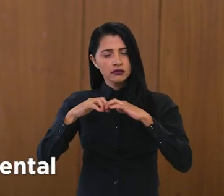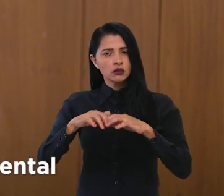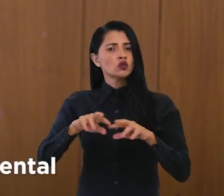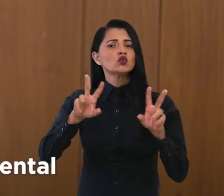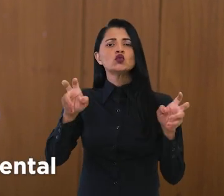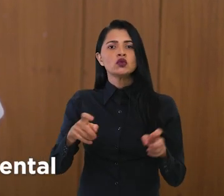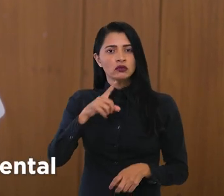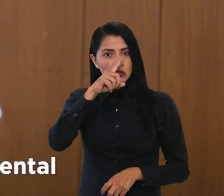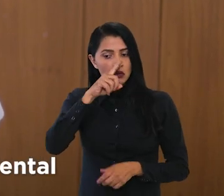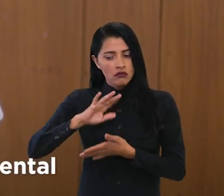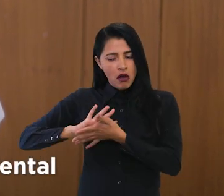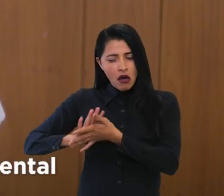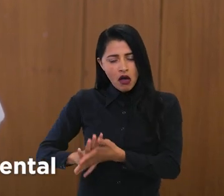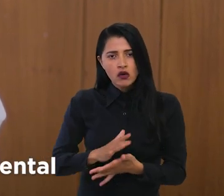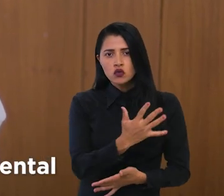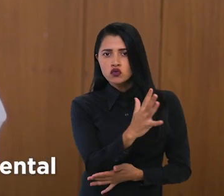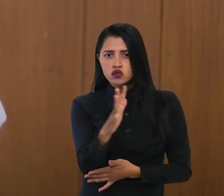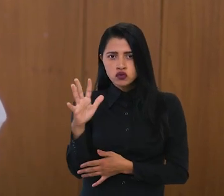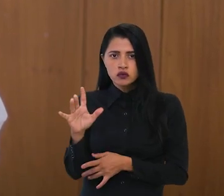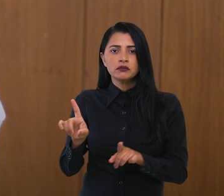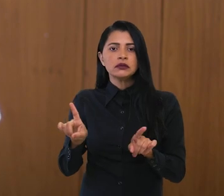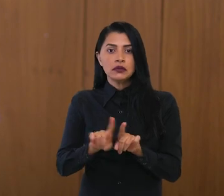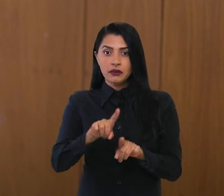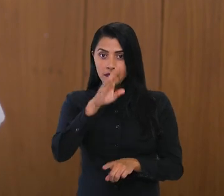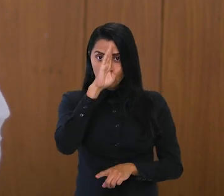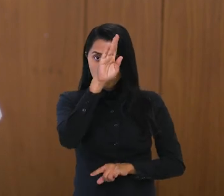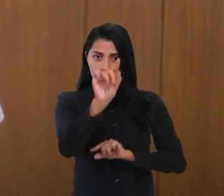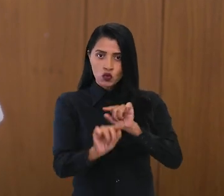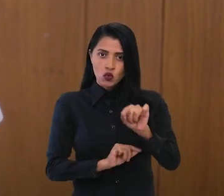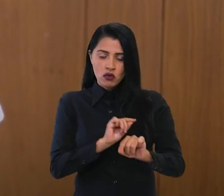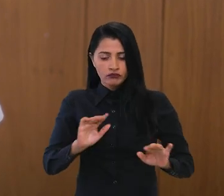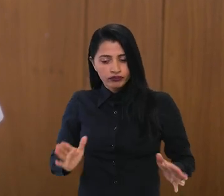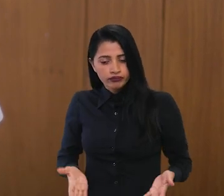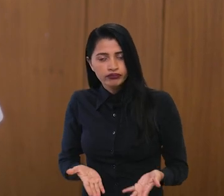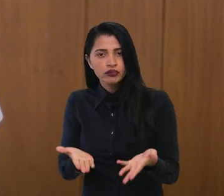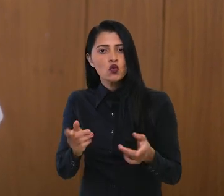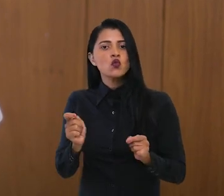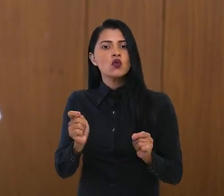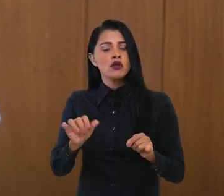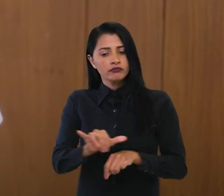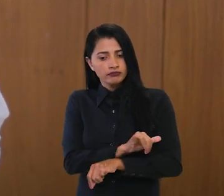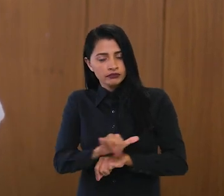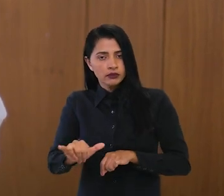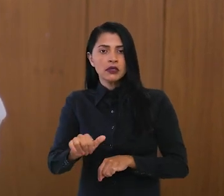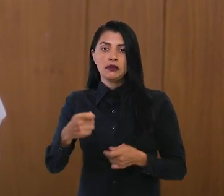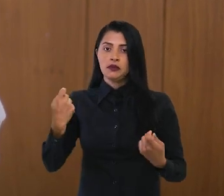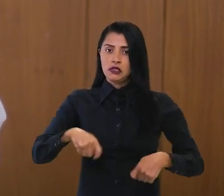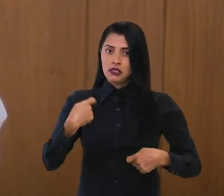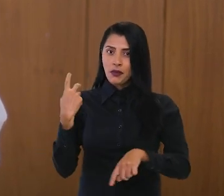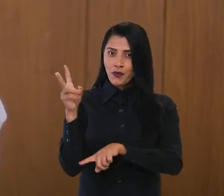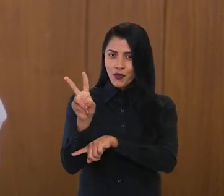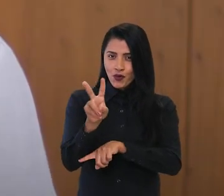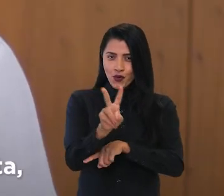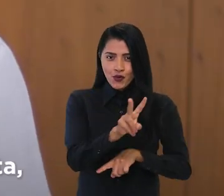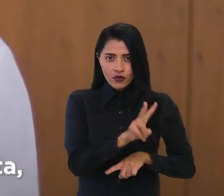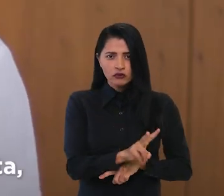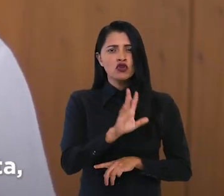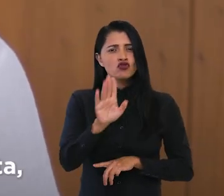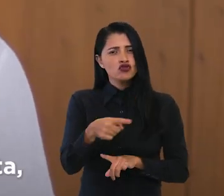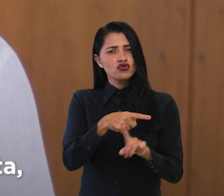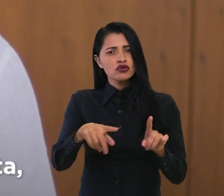sobre os riscos da destruição ambiental e principalmente promover ações necessárias de proteção.